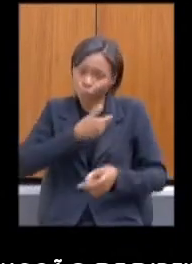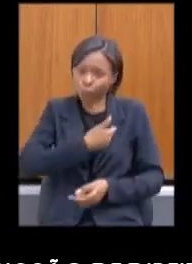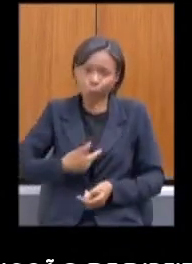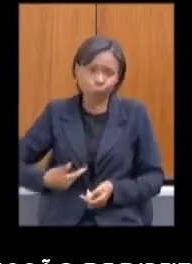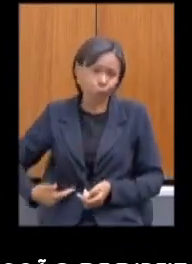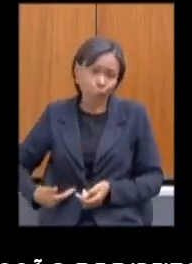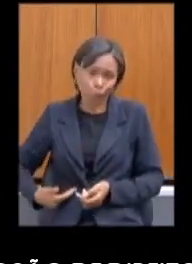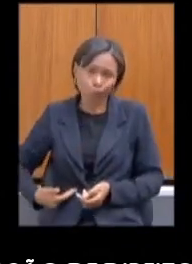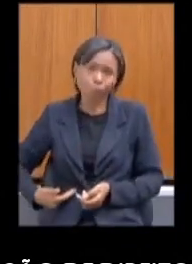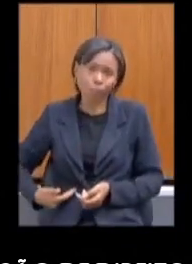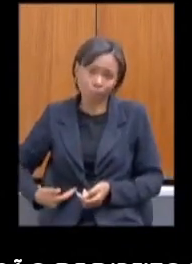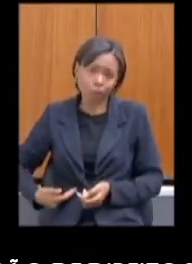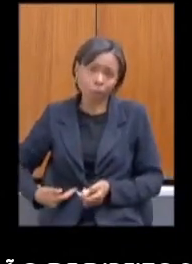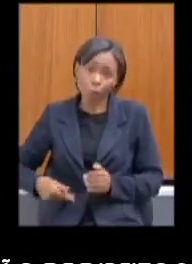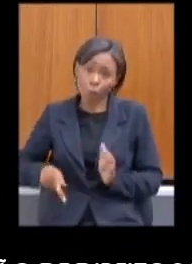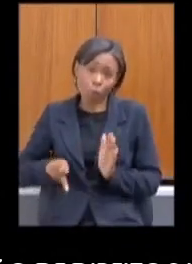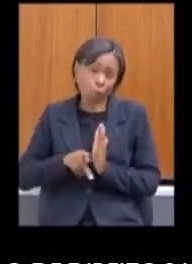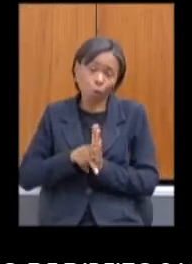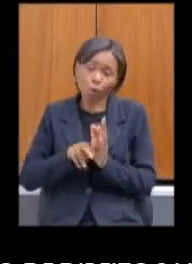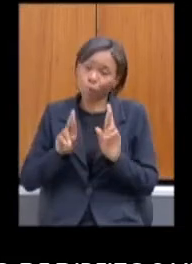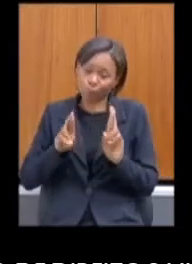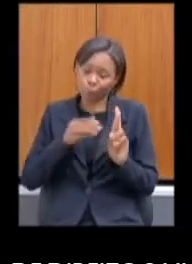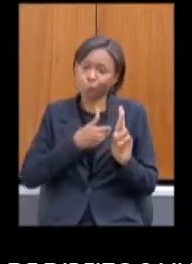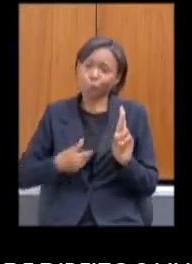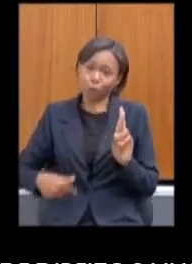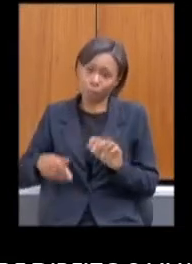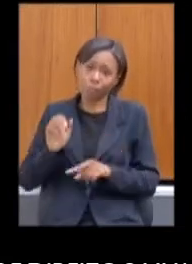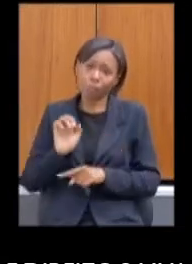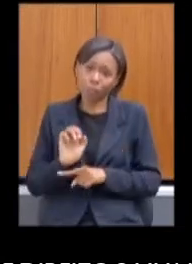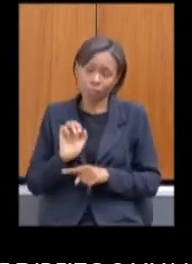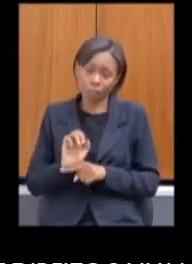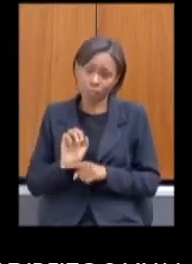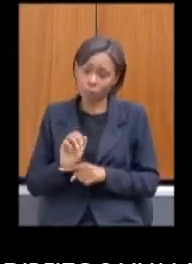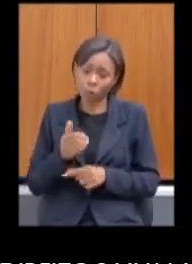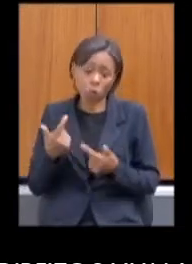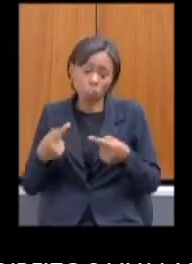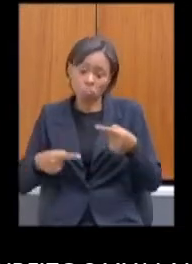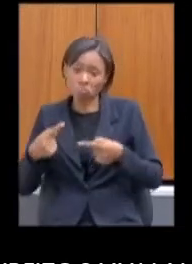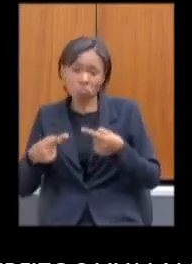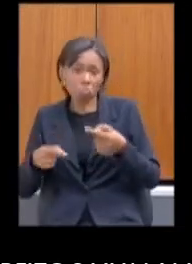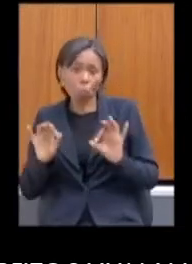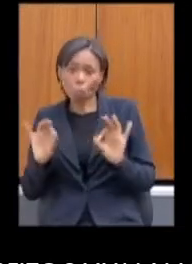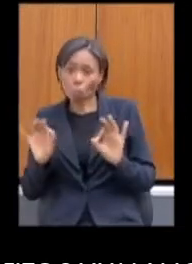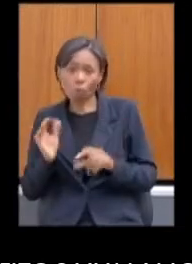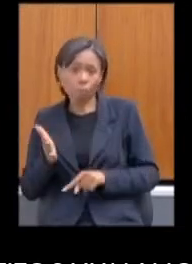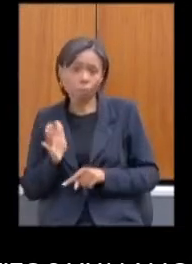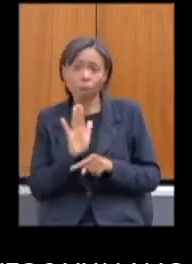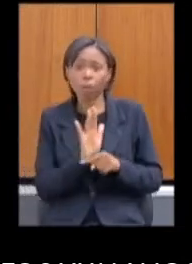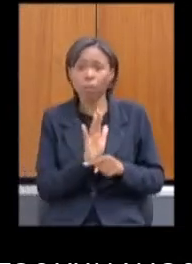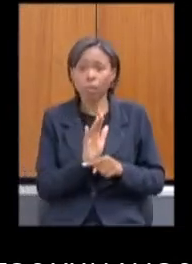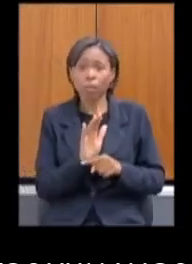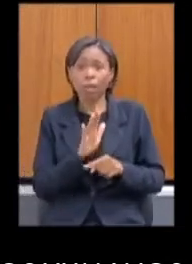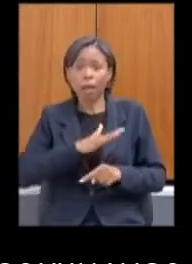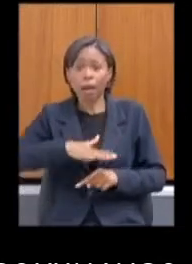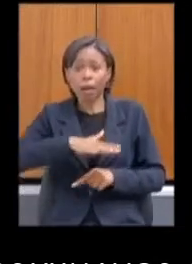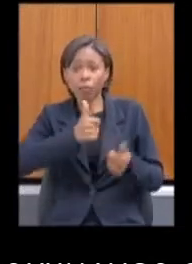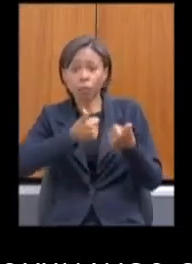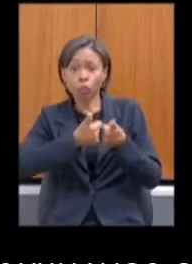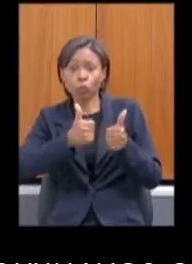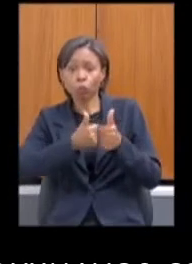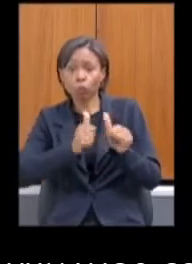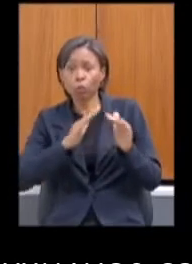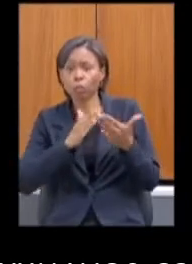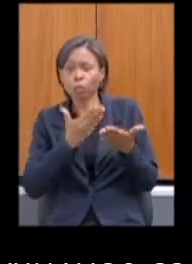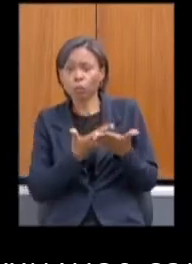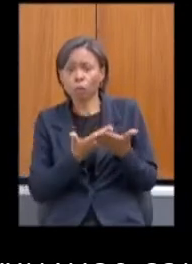da Secretaria de Desenvolvimento Social, para com esses trabalhadores do segmento do transporte escolar, poderiam